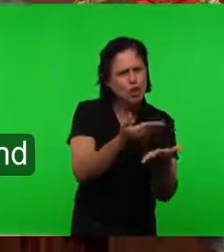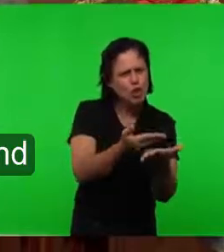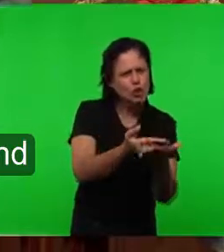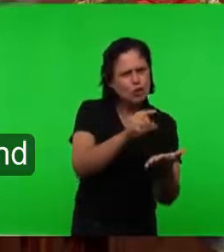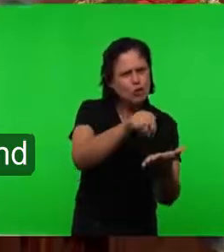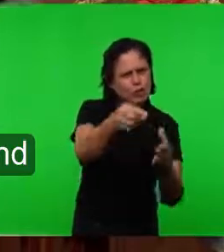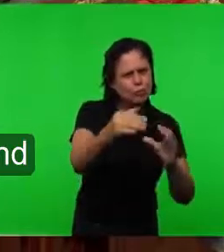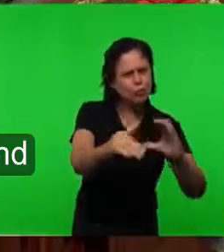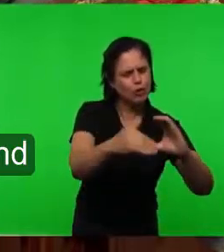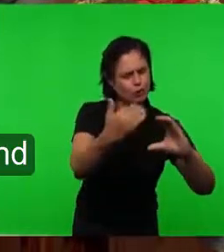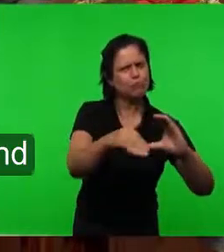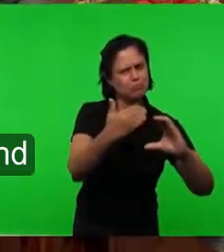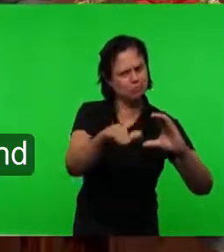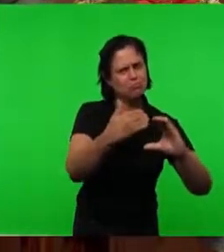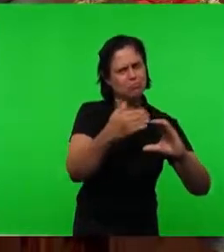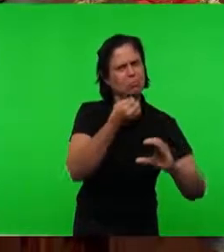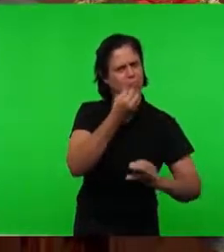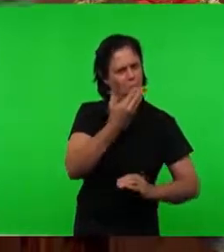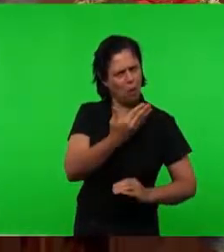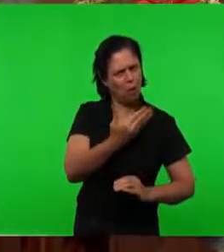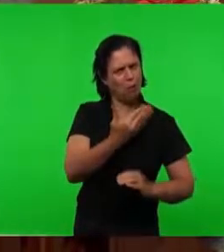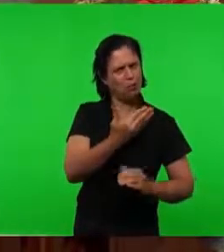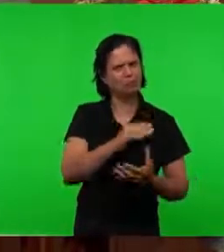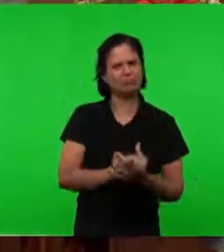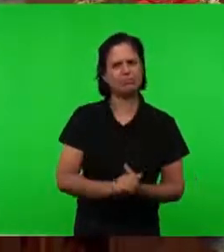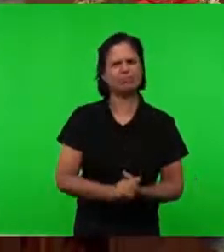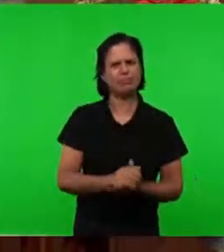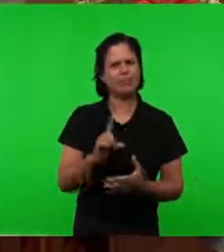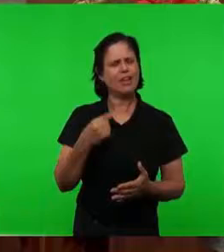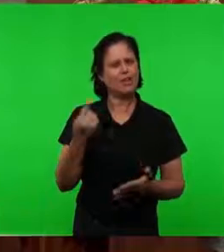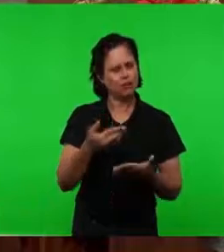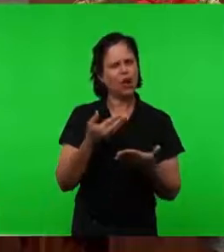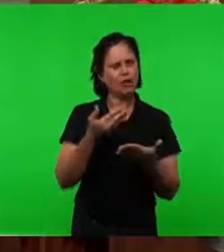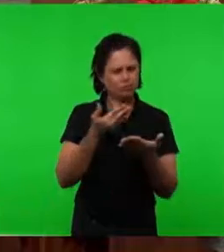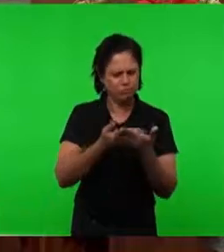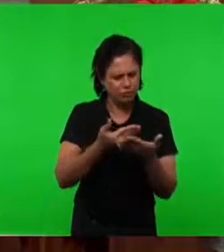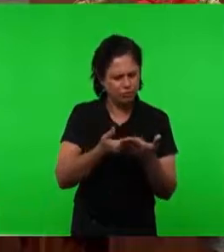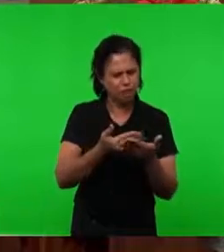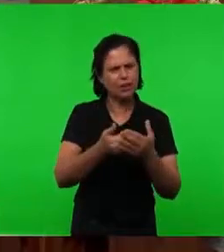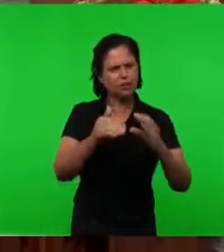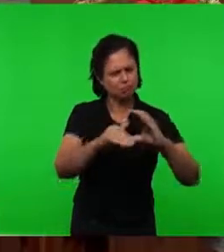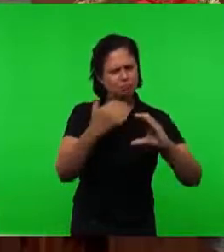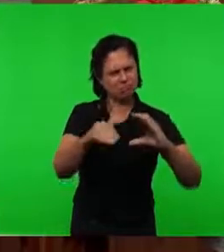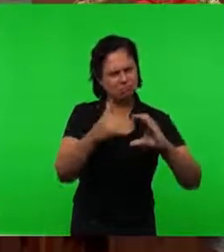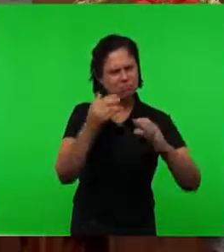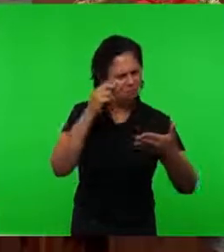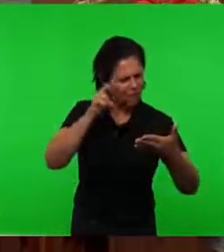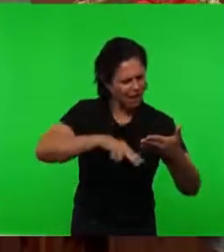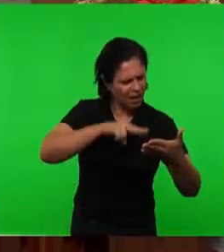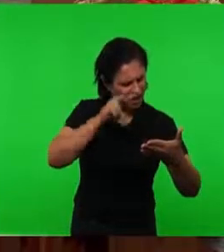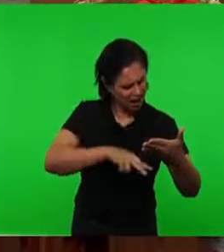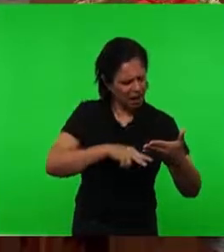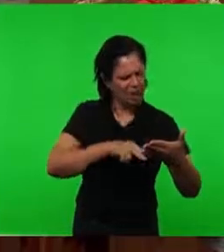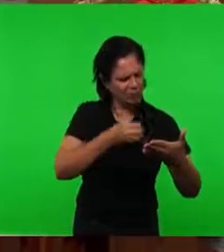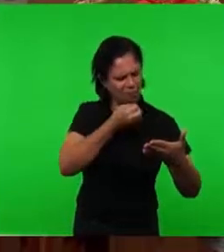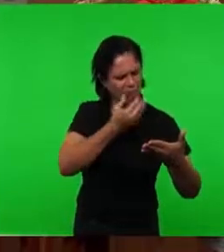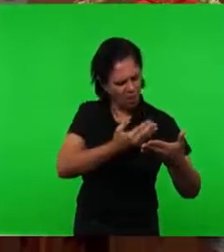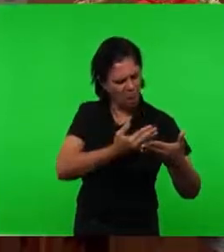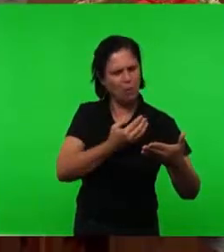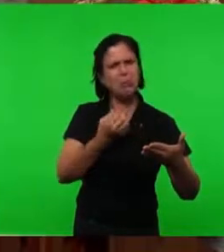Conosco E enriquecido Essa palavra Tão importante para o momento